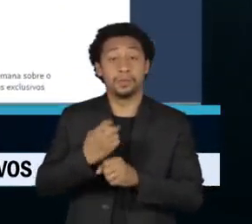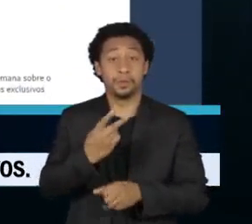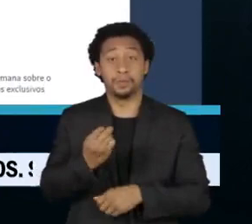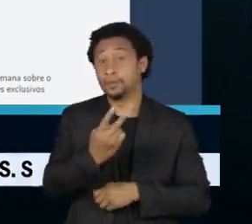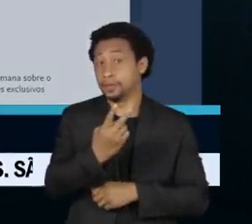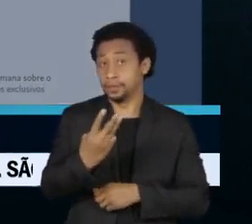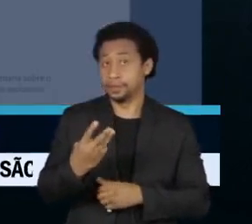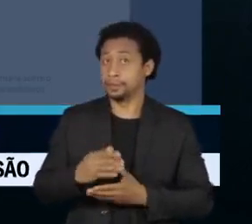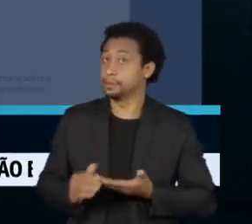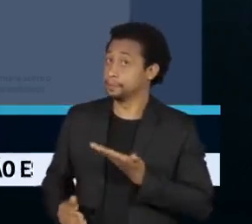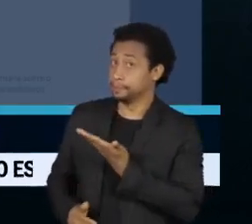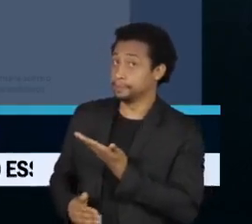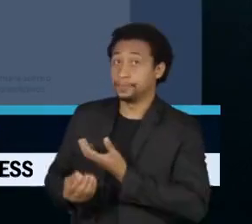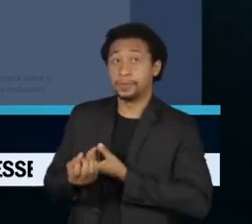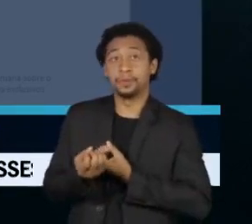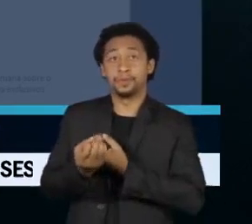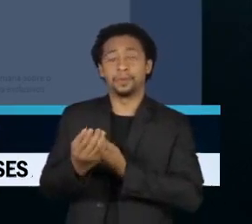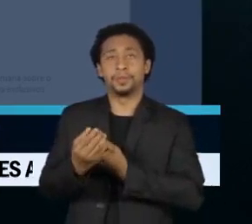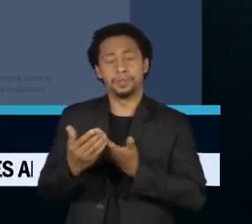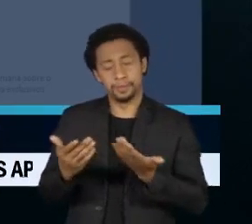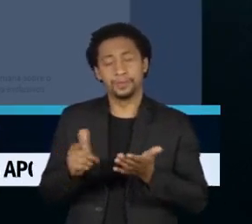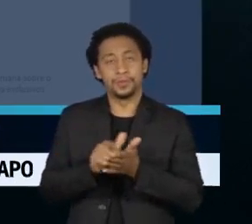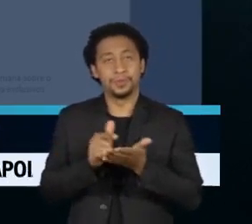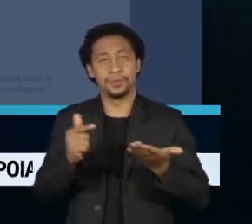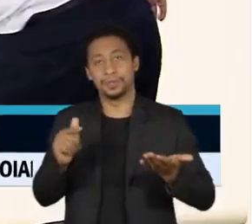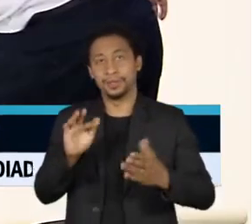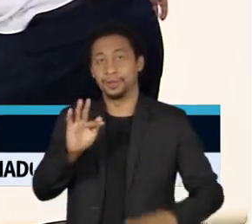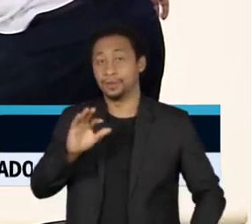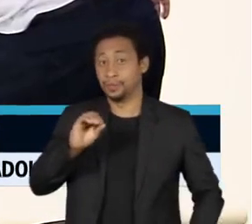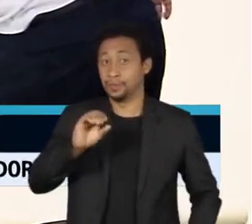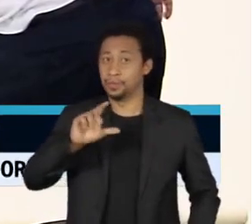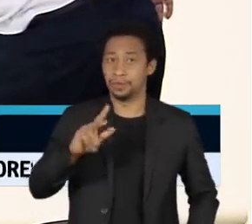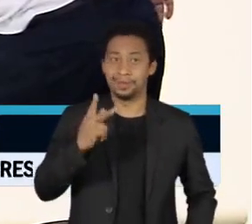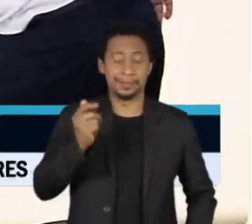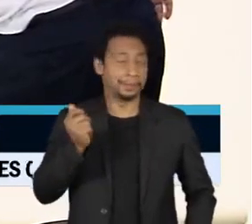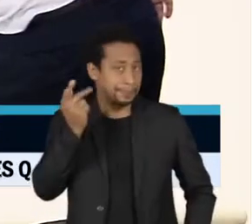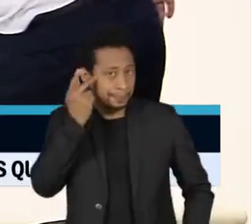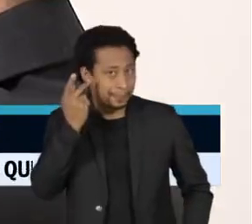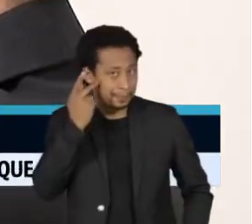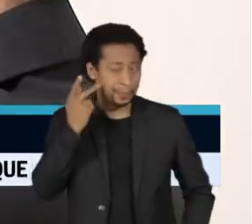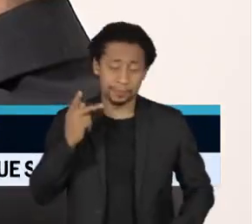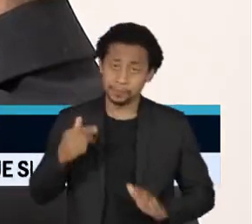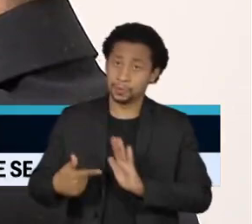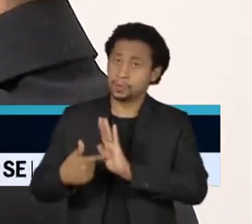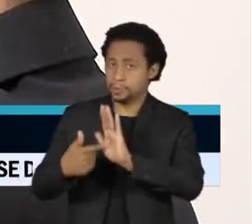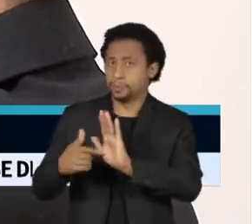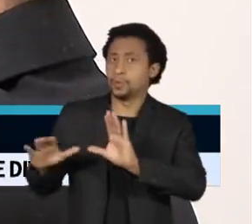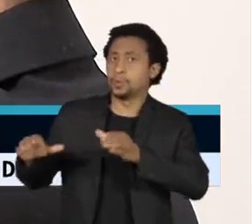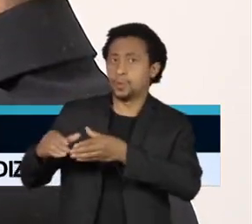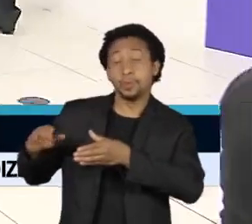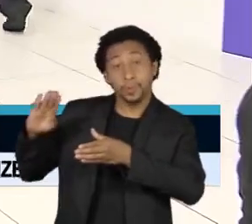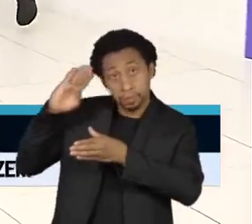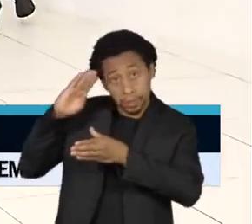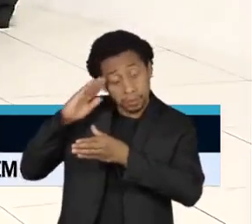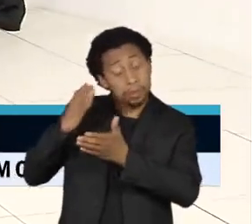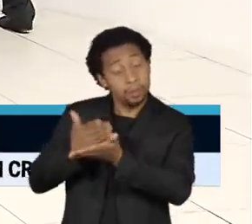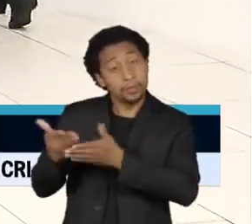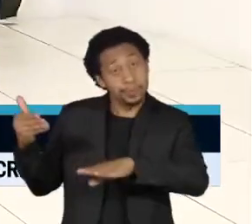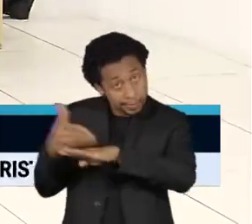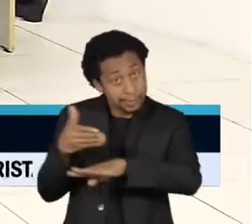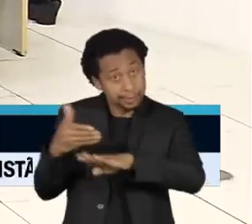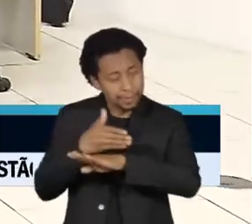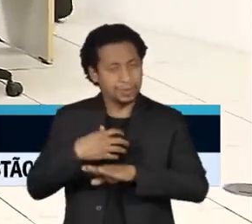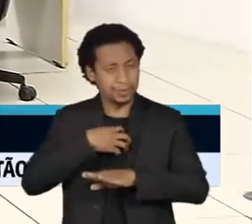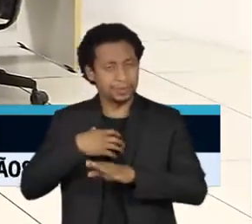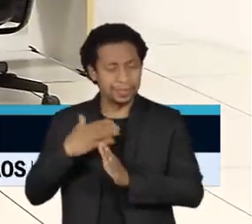A informação foi divulgada pelo jornal Folha de São Paulo. Os militares foram incluídos no processo de fiscalização das eleições